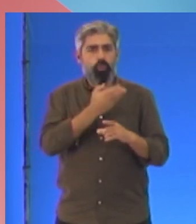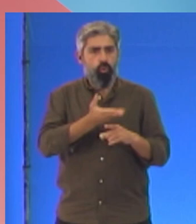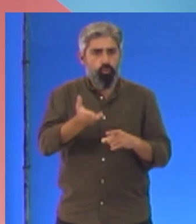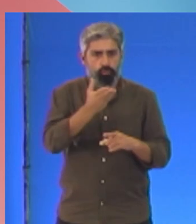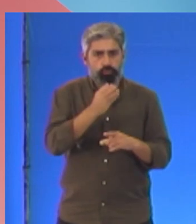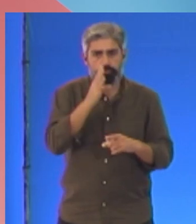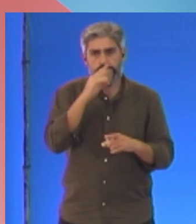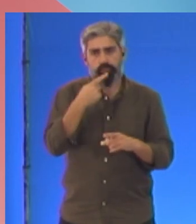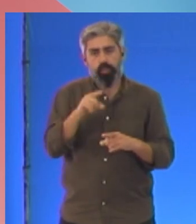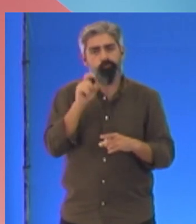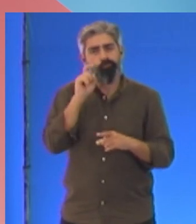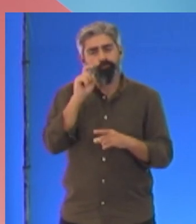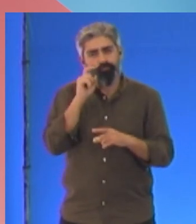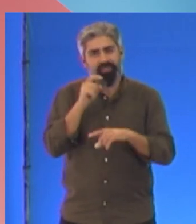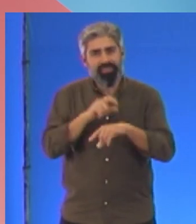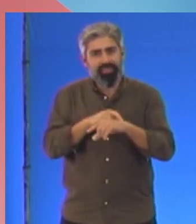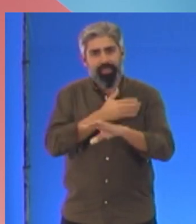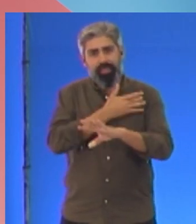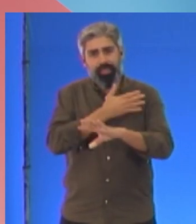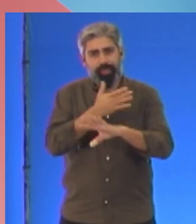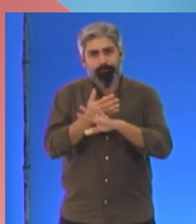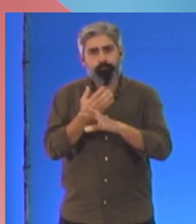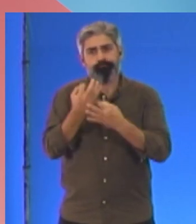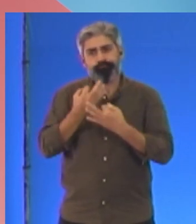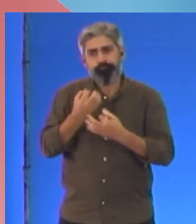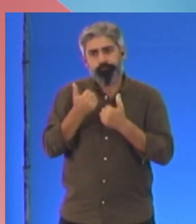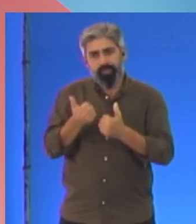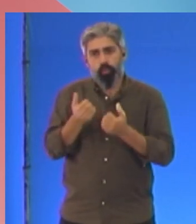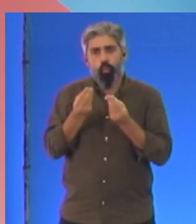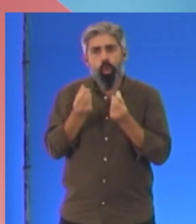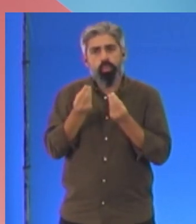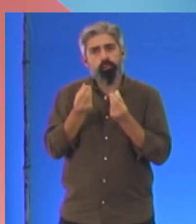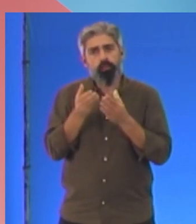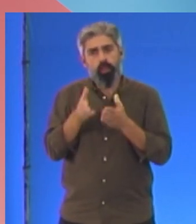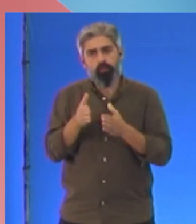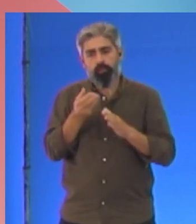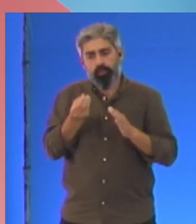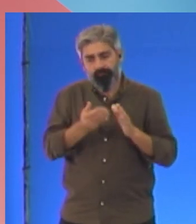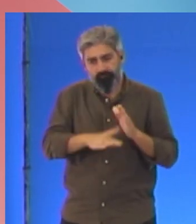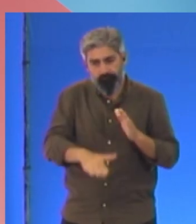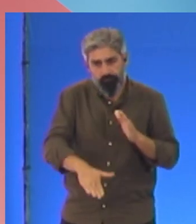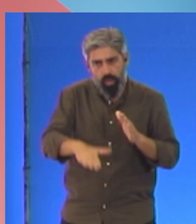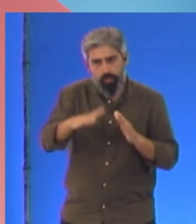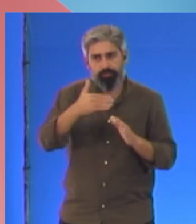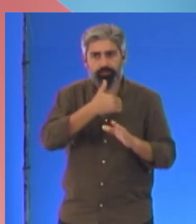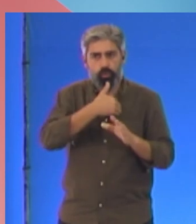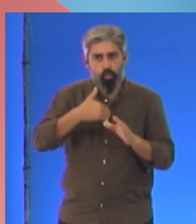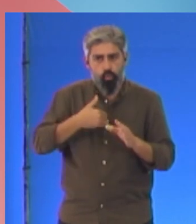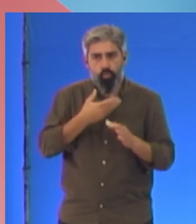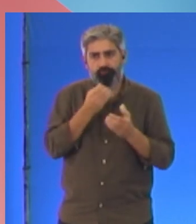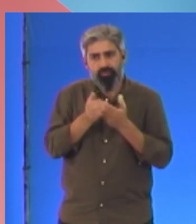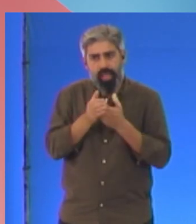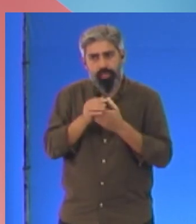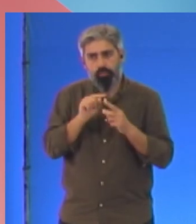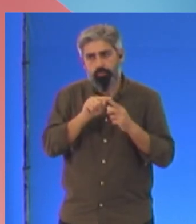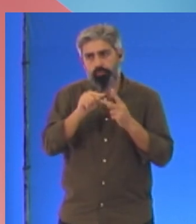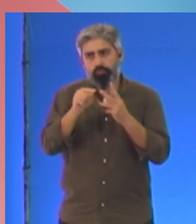tivessem assegurados a tempo cuidados de qualidade na infância, na saúde, na velhice.